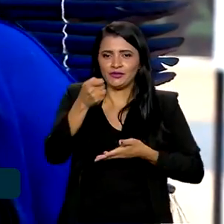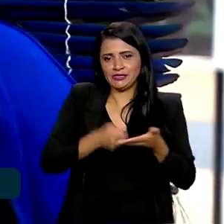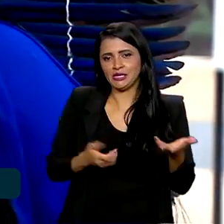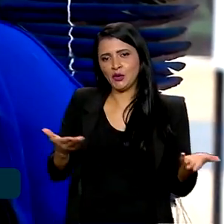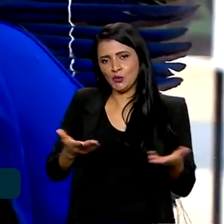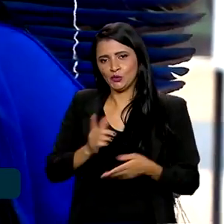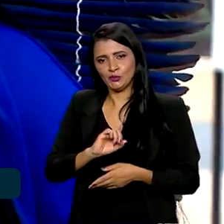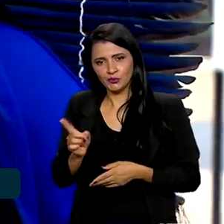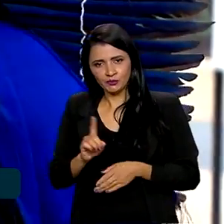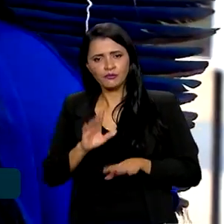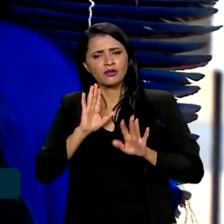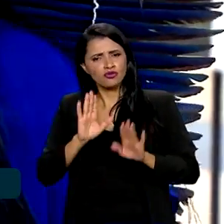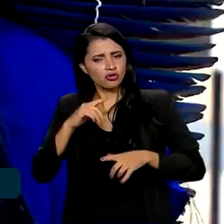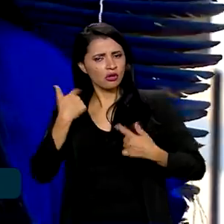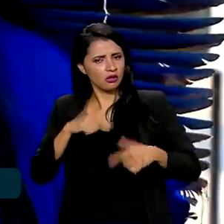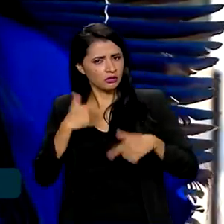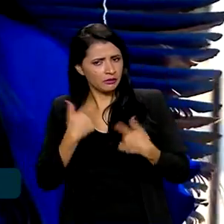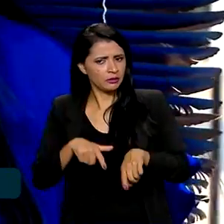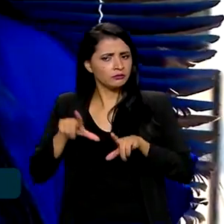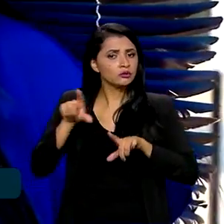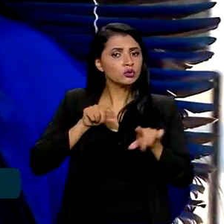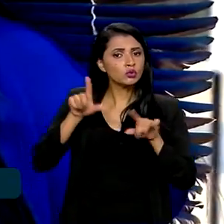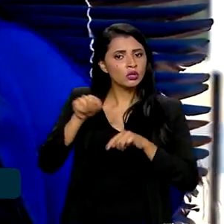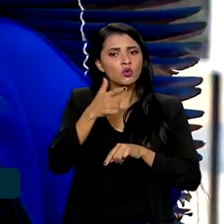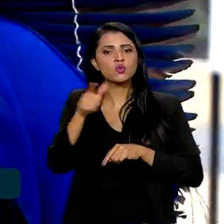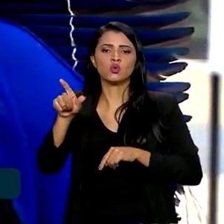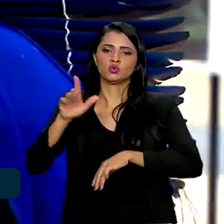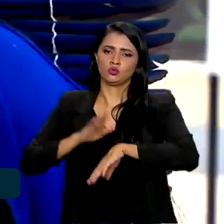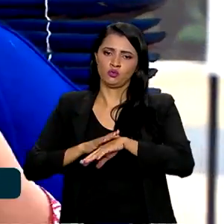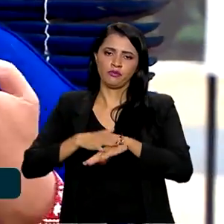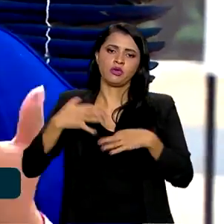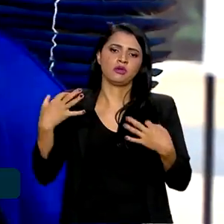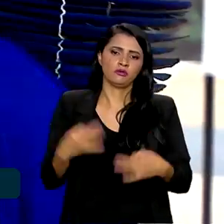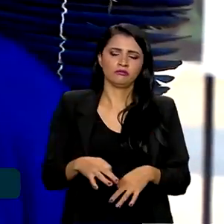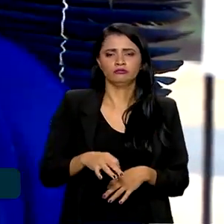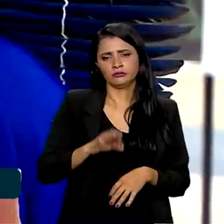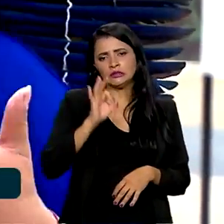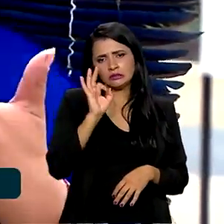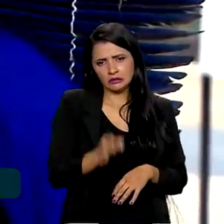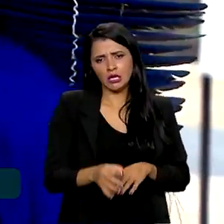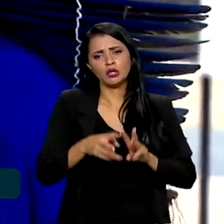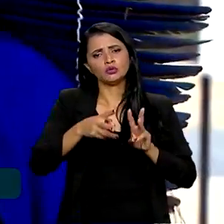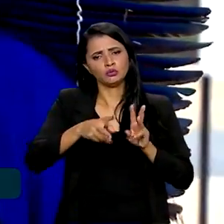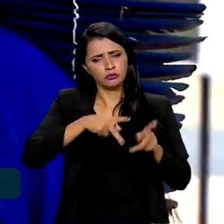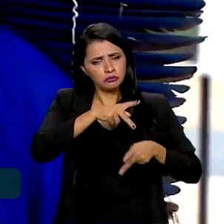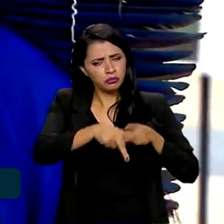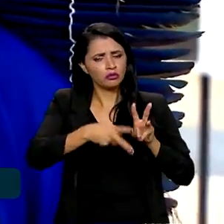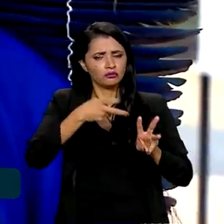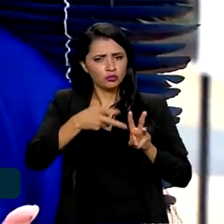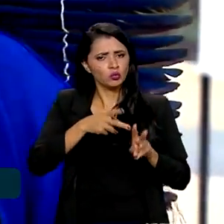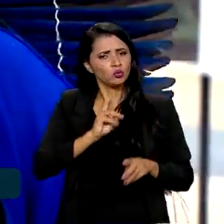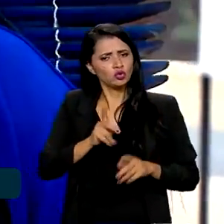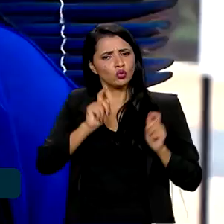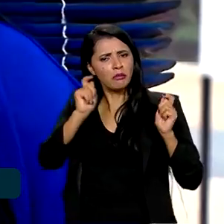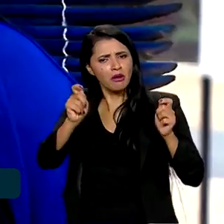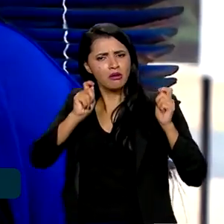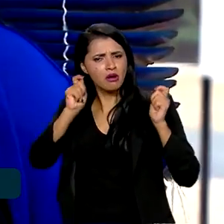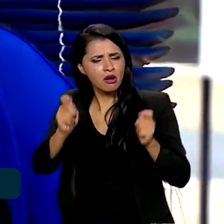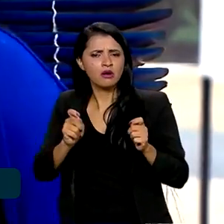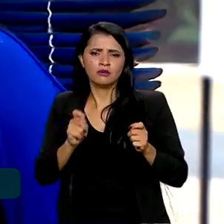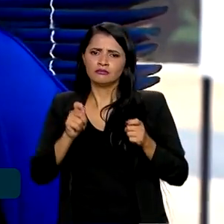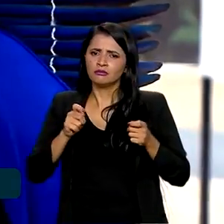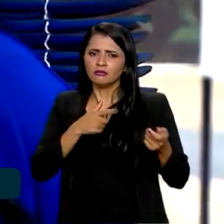Mas já estamos trabalhando para definir esse outro momento, né? E, certamente, os povos indígenas continuam reivindicando mais